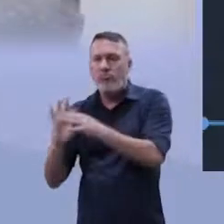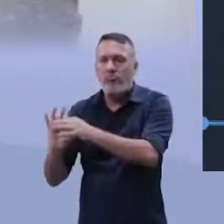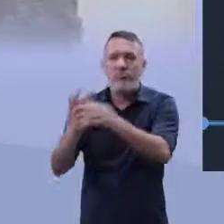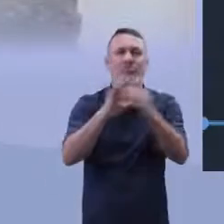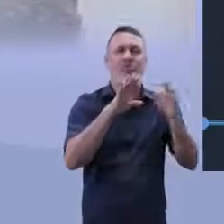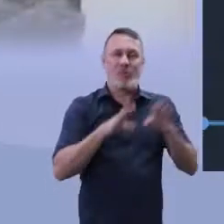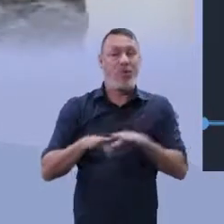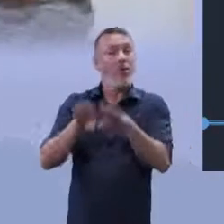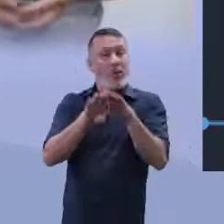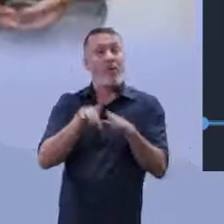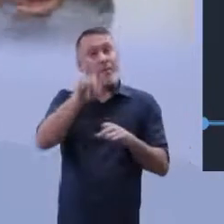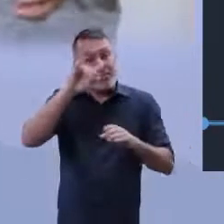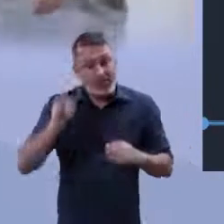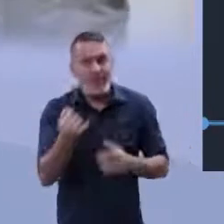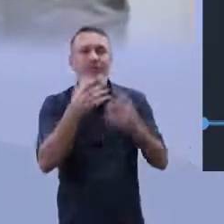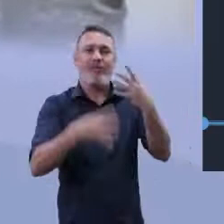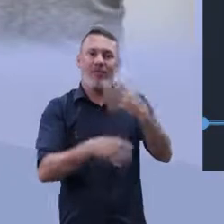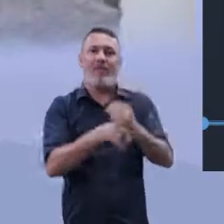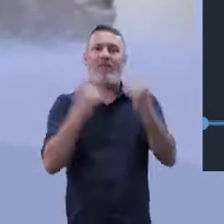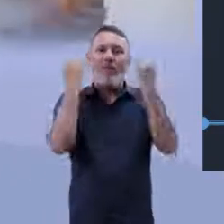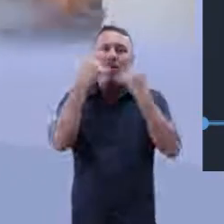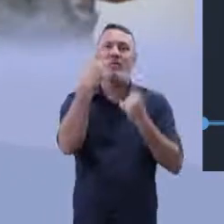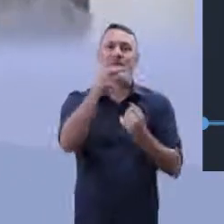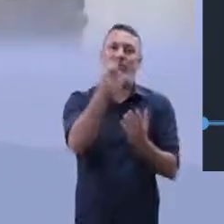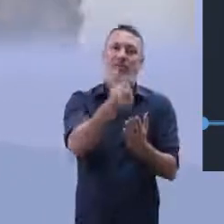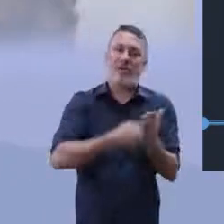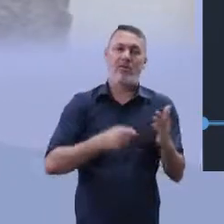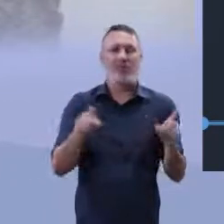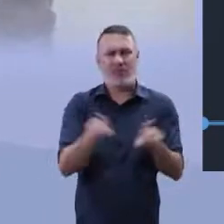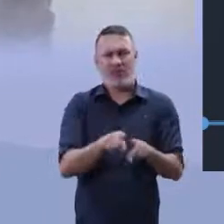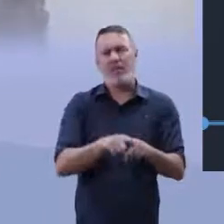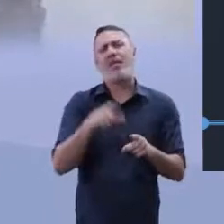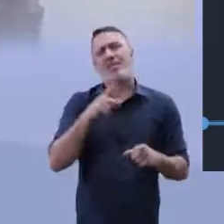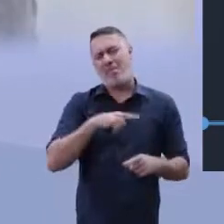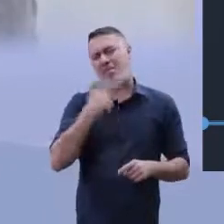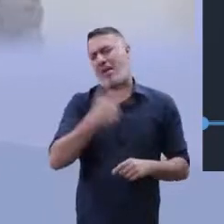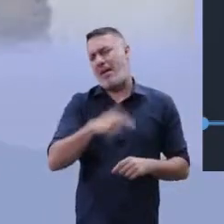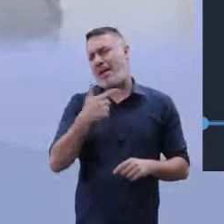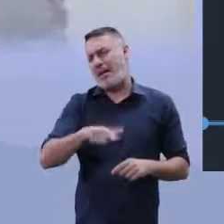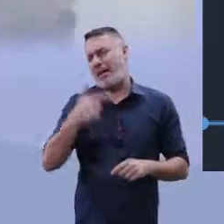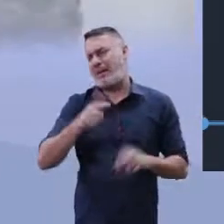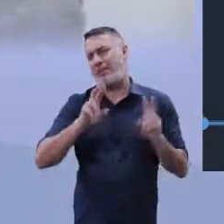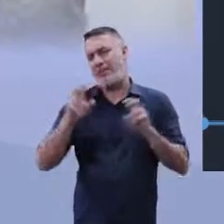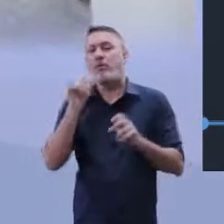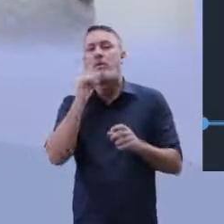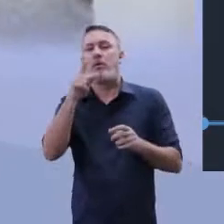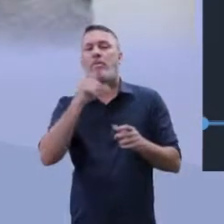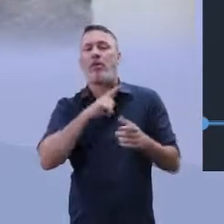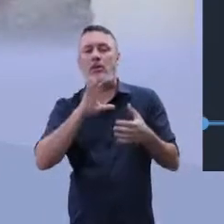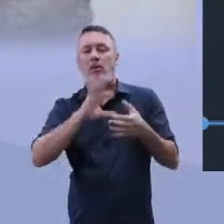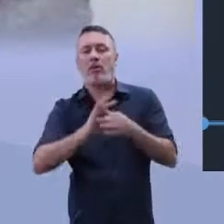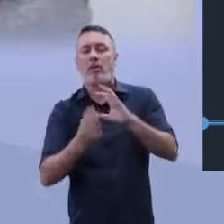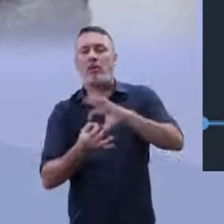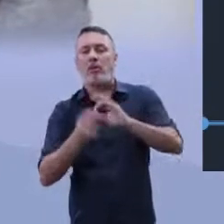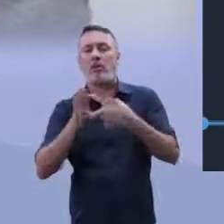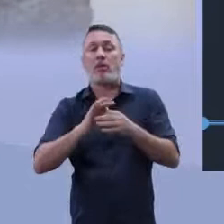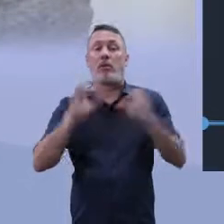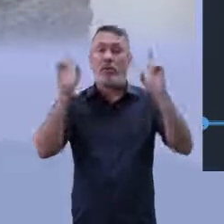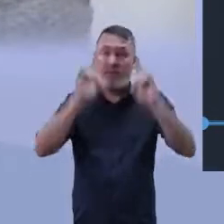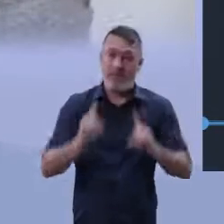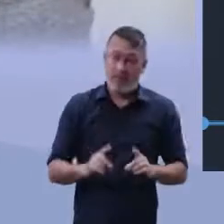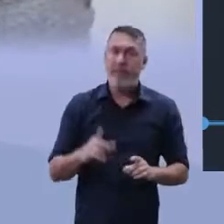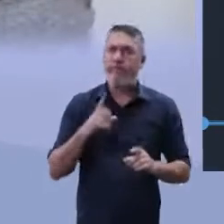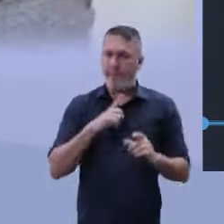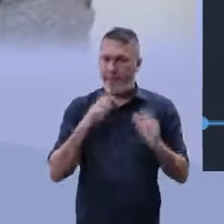queridos? Então, são informações que você poderia jogar dentro da sua redação. Nós temos vários outros aspectos da Paralimpíadas. Nós